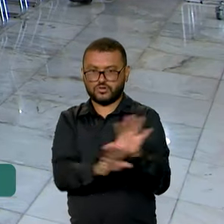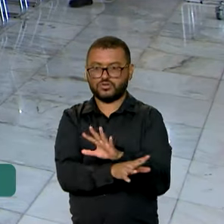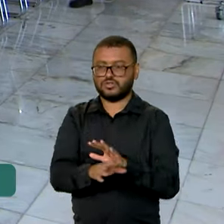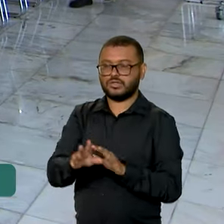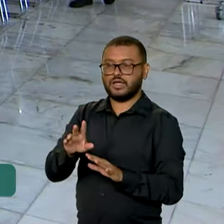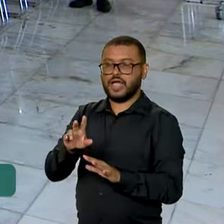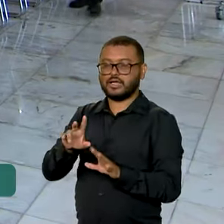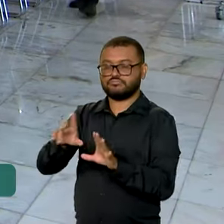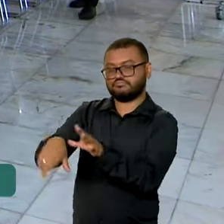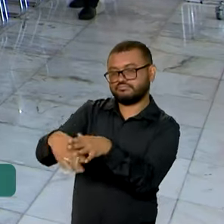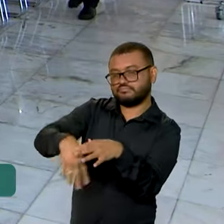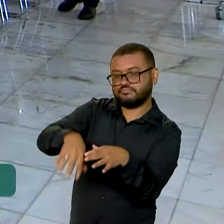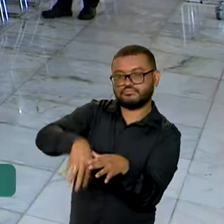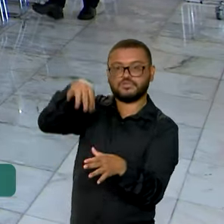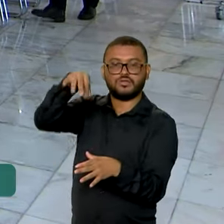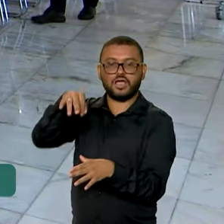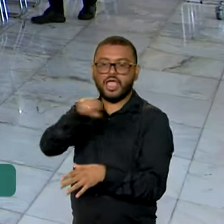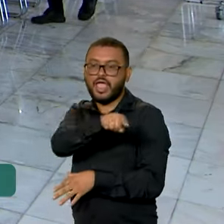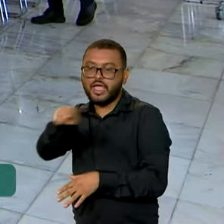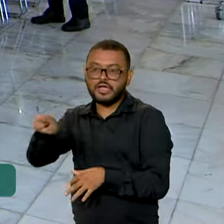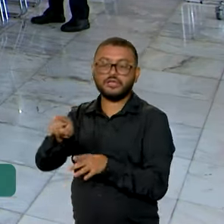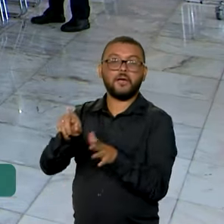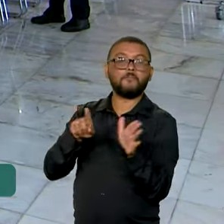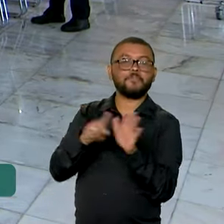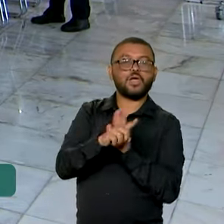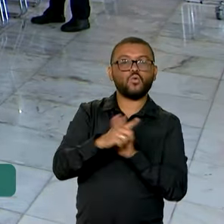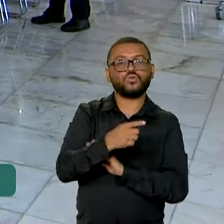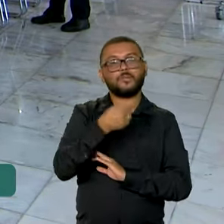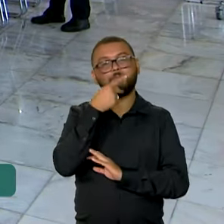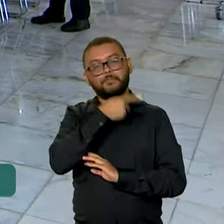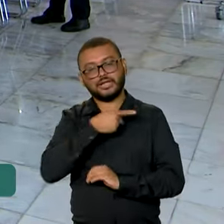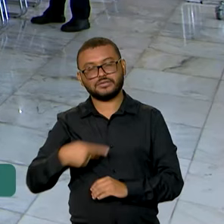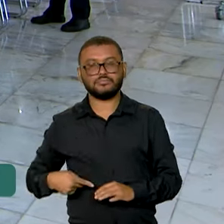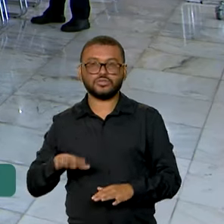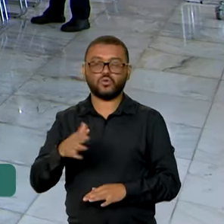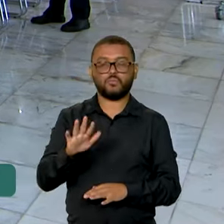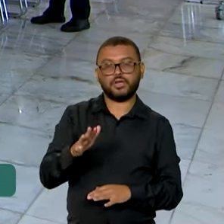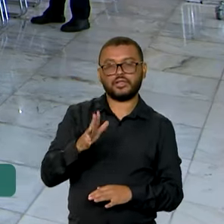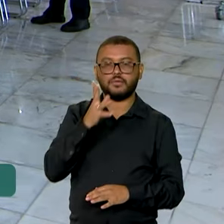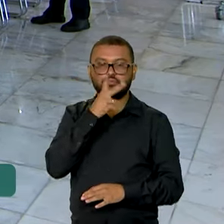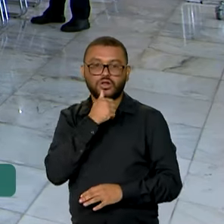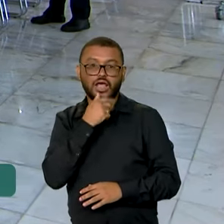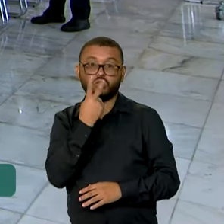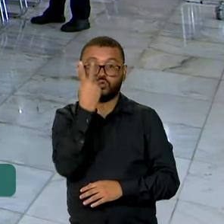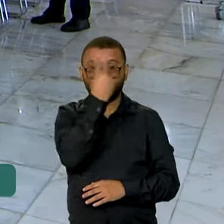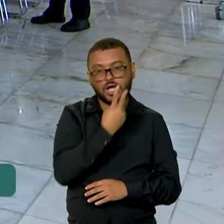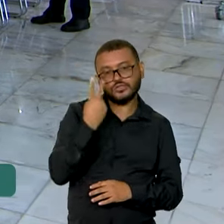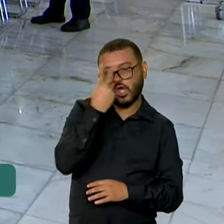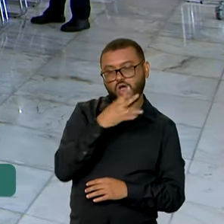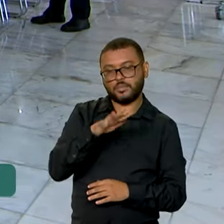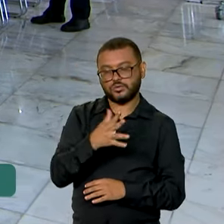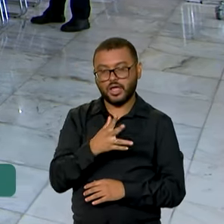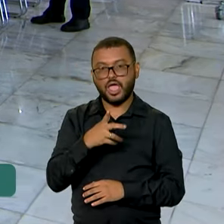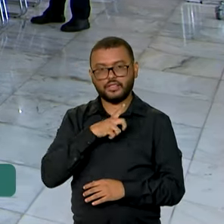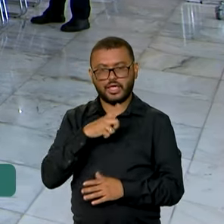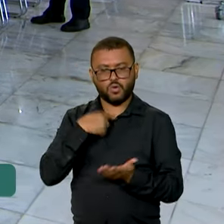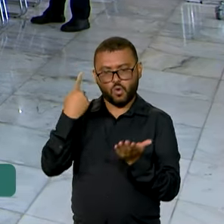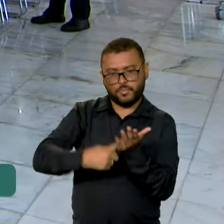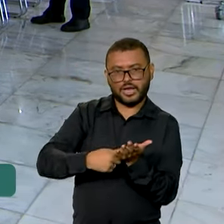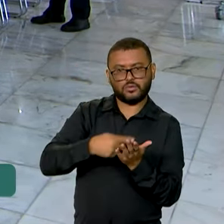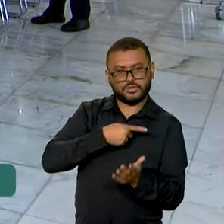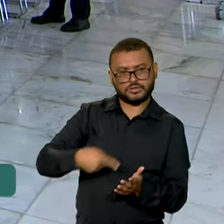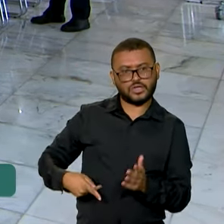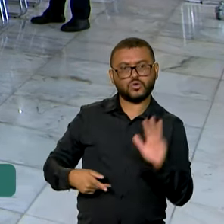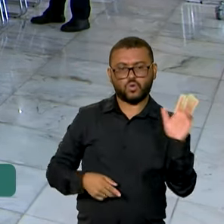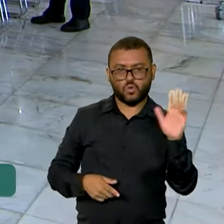sorteados alguns deles para fazerem perguntas para o presidente. Esse café deve durar em torno de duas horas e é o único compromisso na agenda de